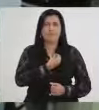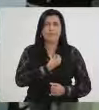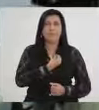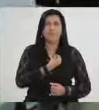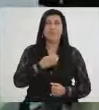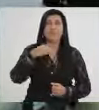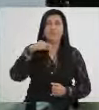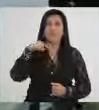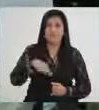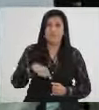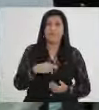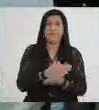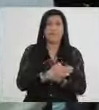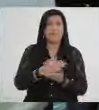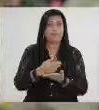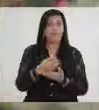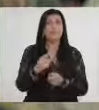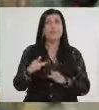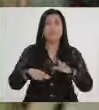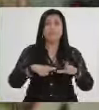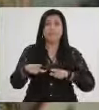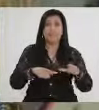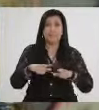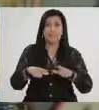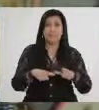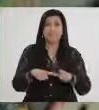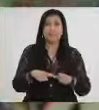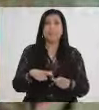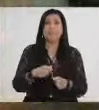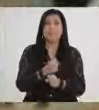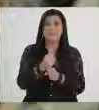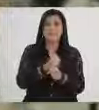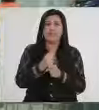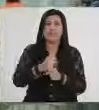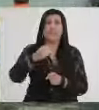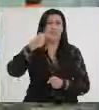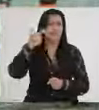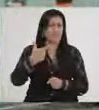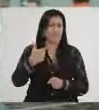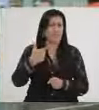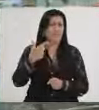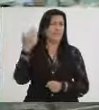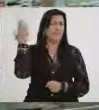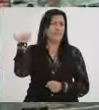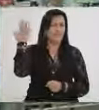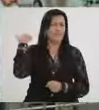nasci na presa ao mercado de Rondão. Faz dois anos e meio.